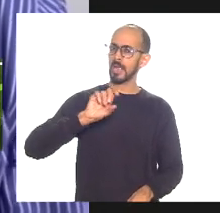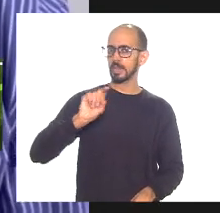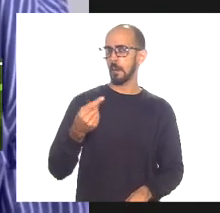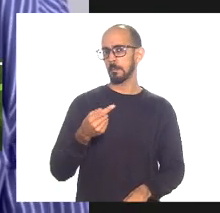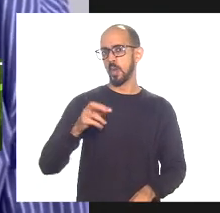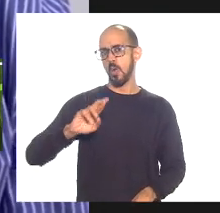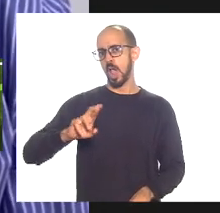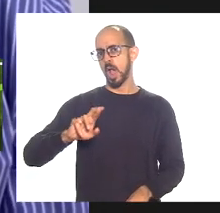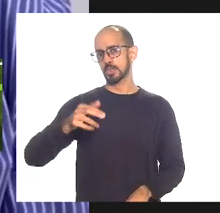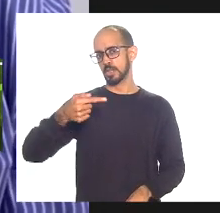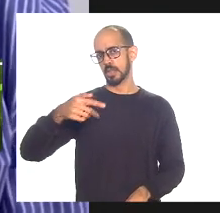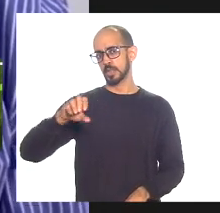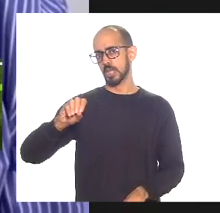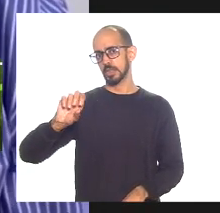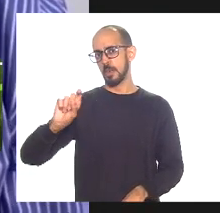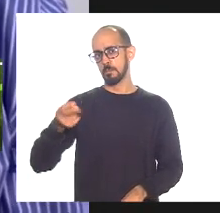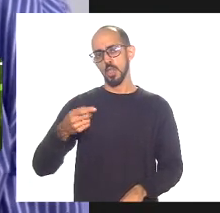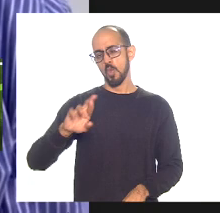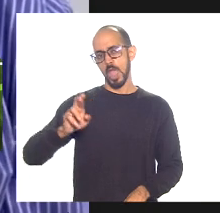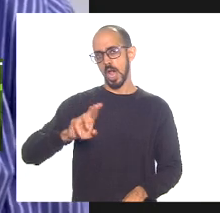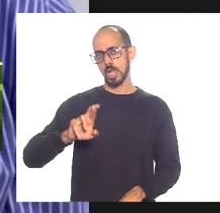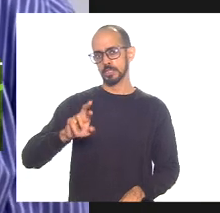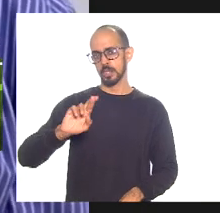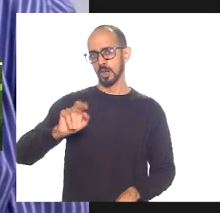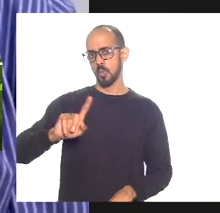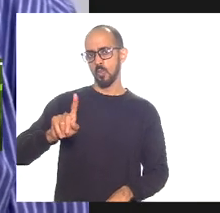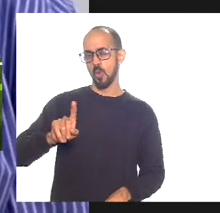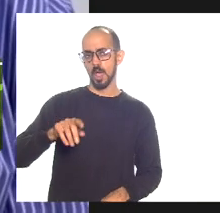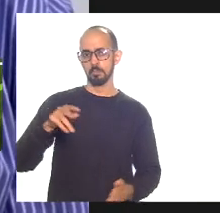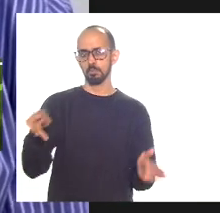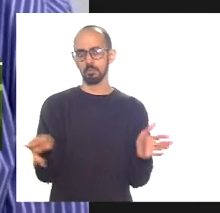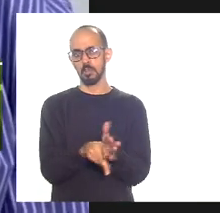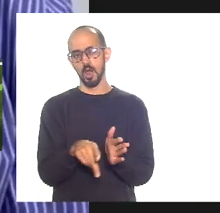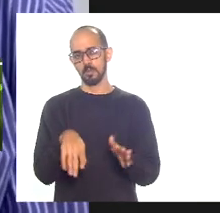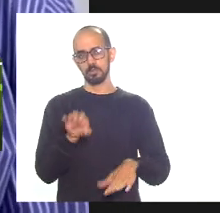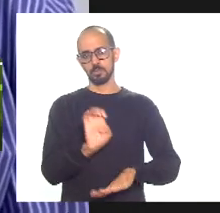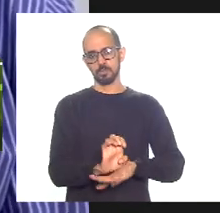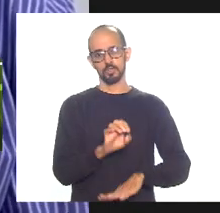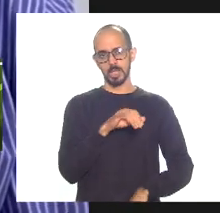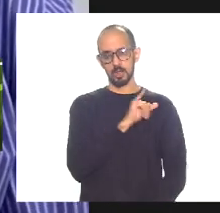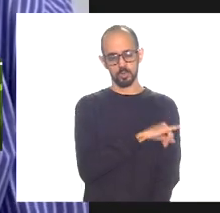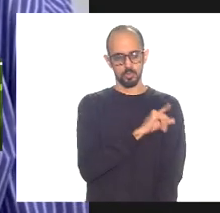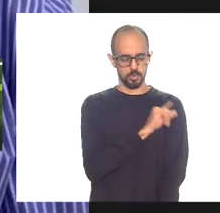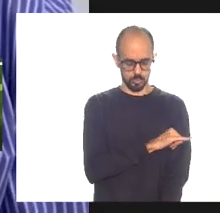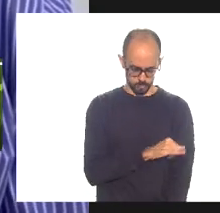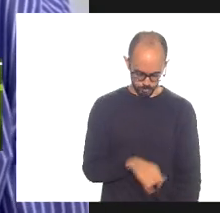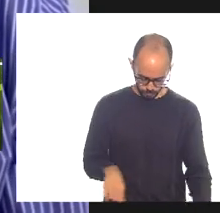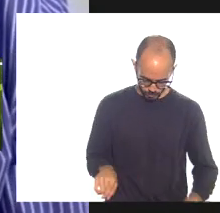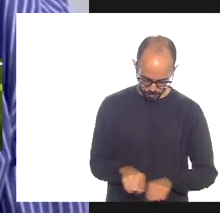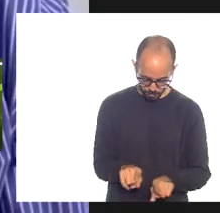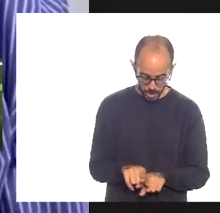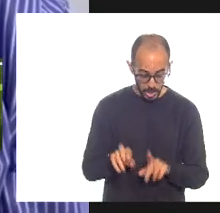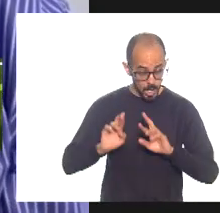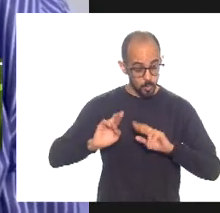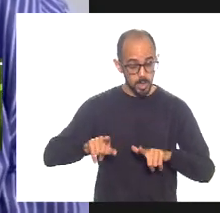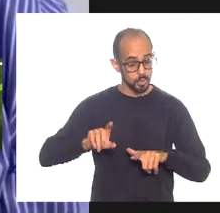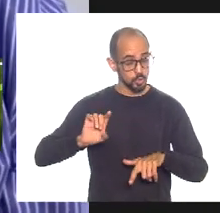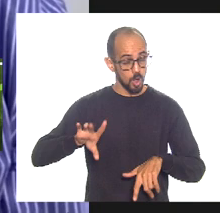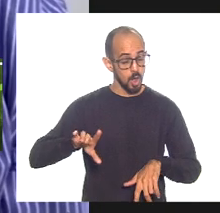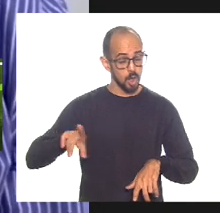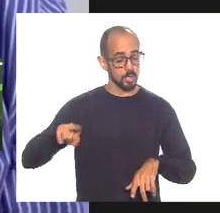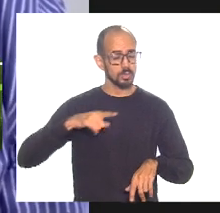é uma coisa muito fora da realidade do estado do Rio de Janeiro não só isso a gente vê gastos